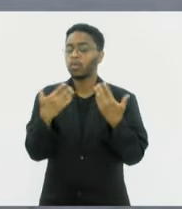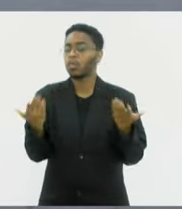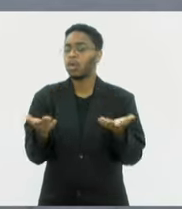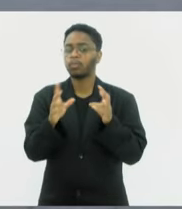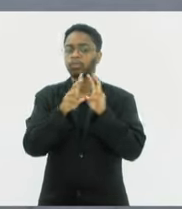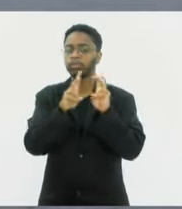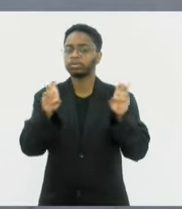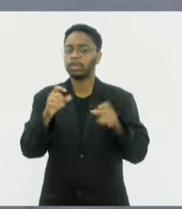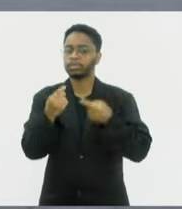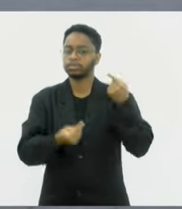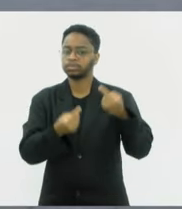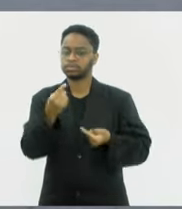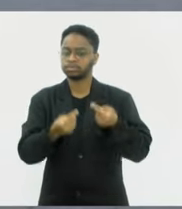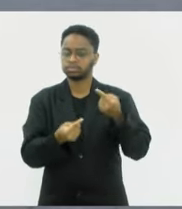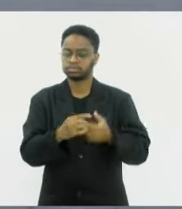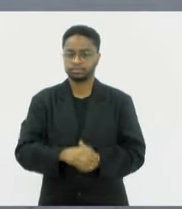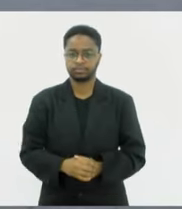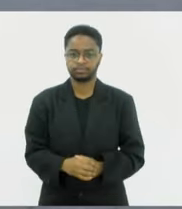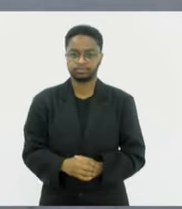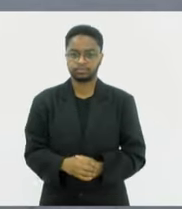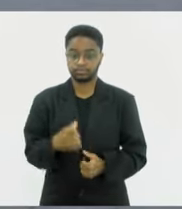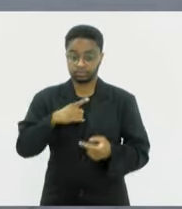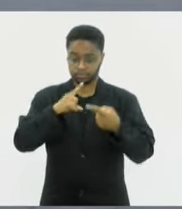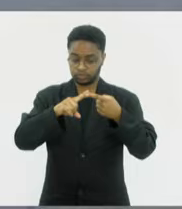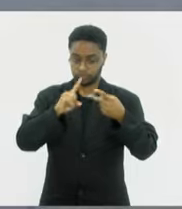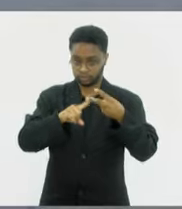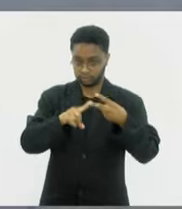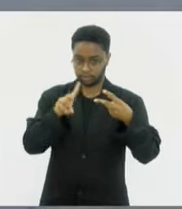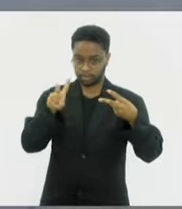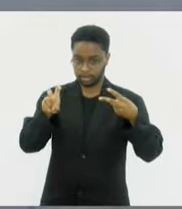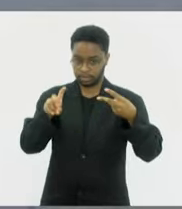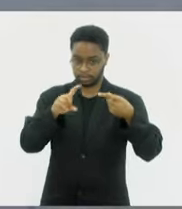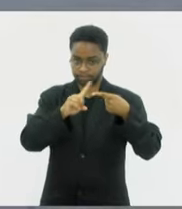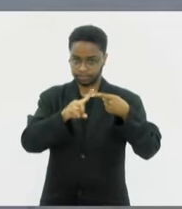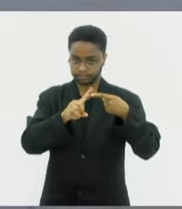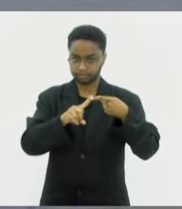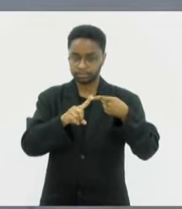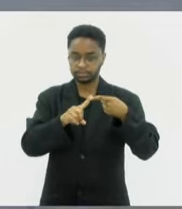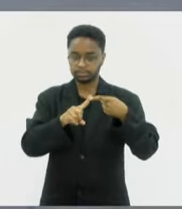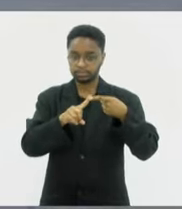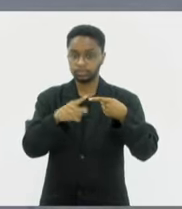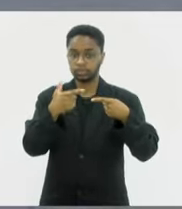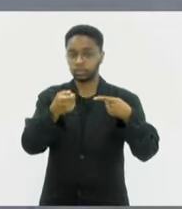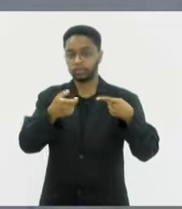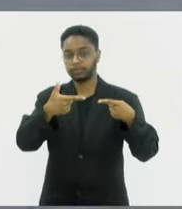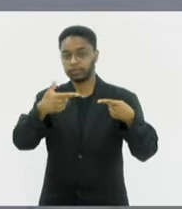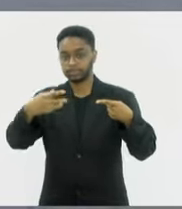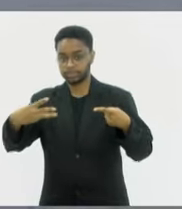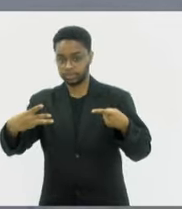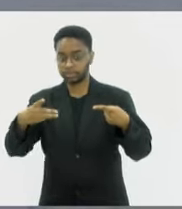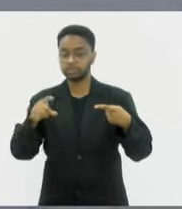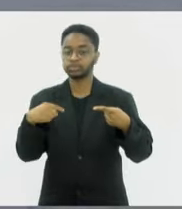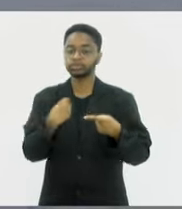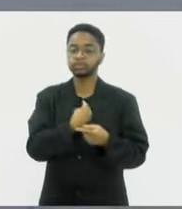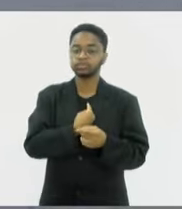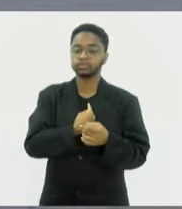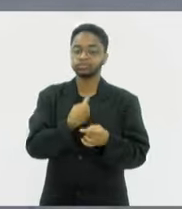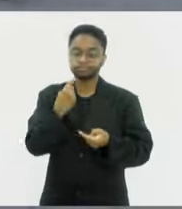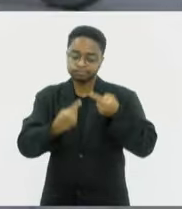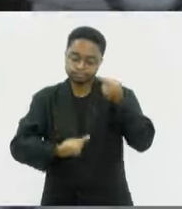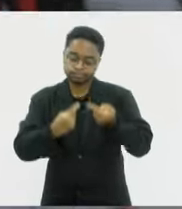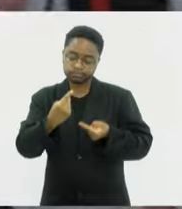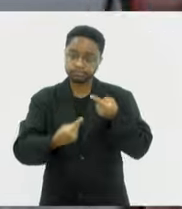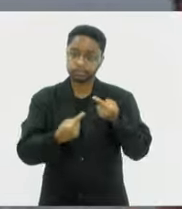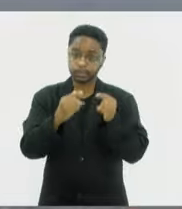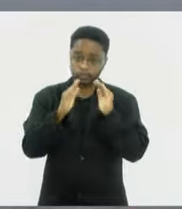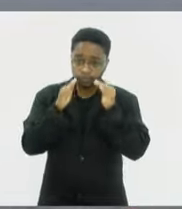nessa reunião? Bom, serão dois temas. O primeiro é que no ano de 2023, a gente se dedicou às discussões da frente,